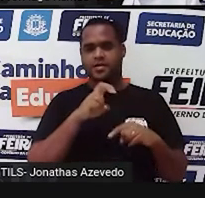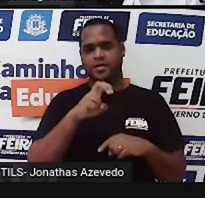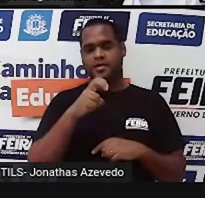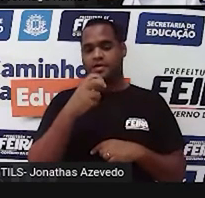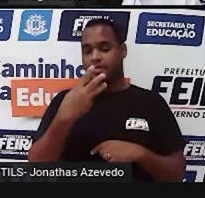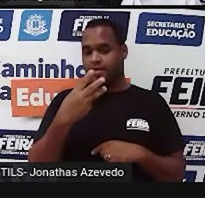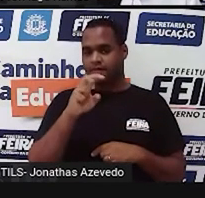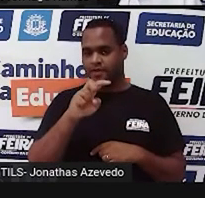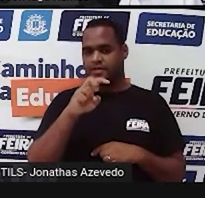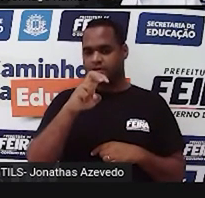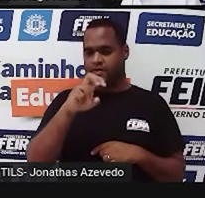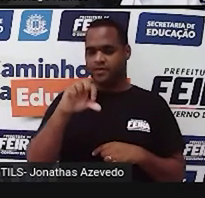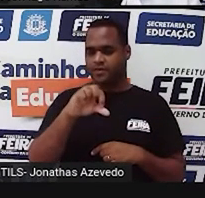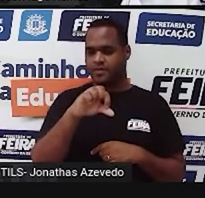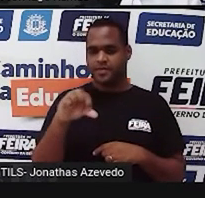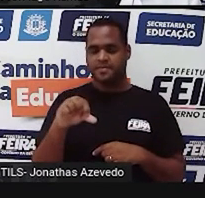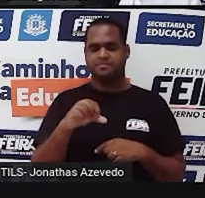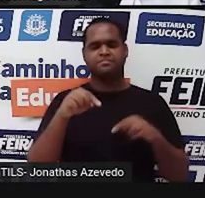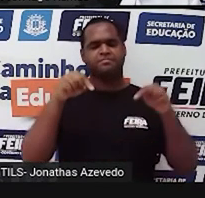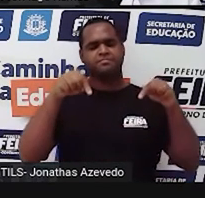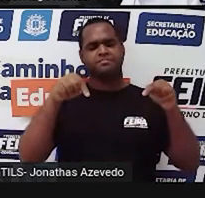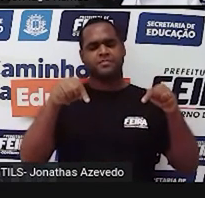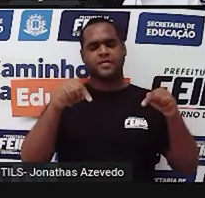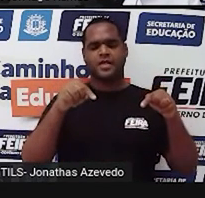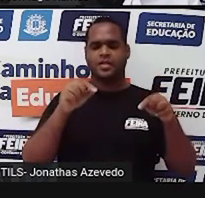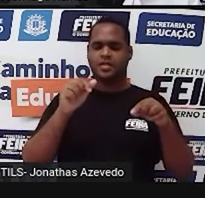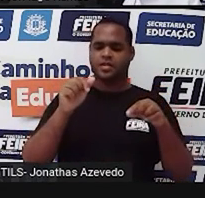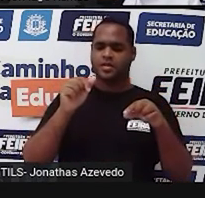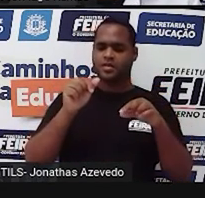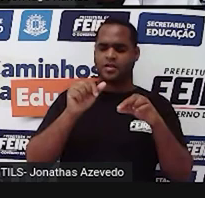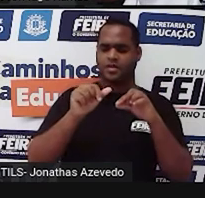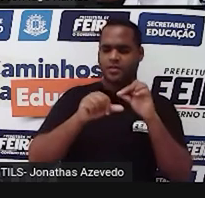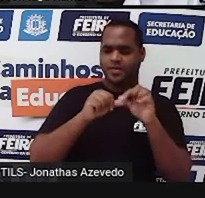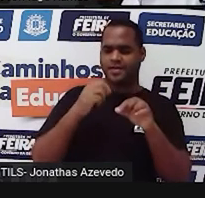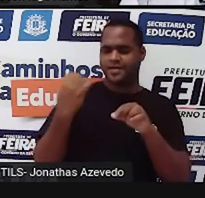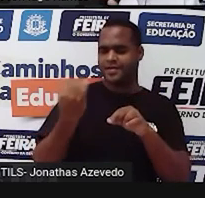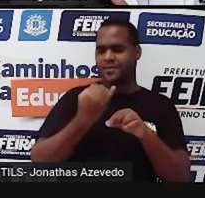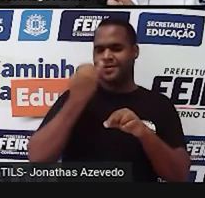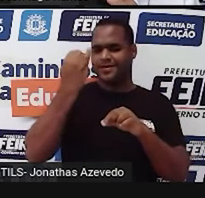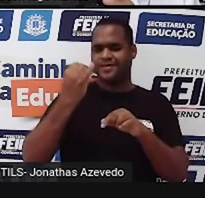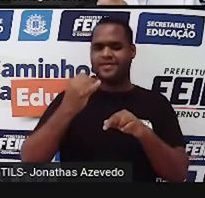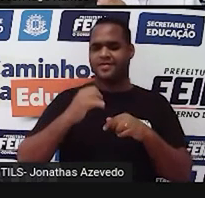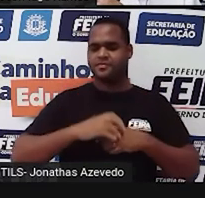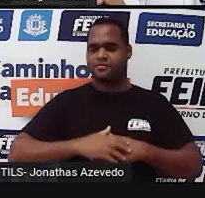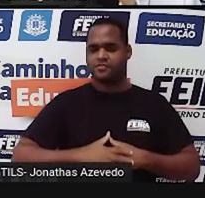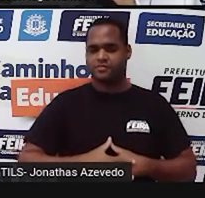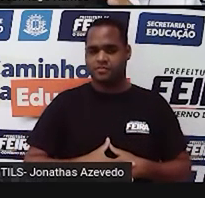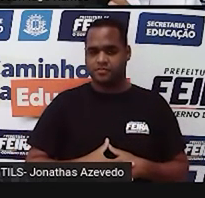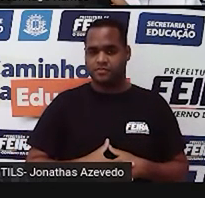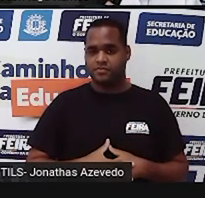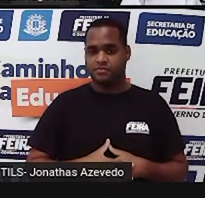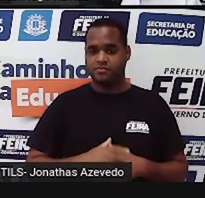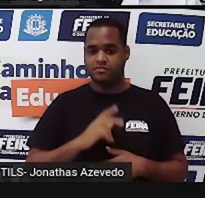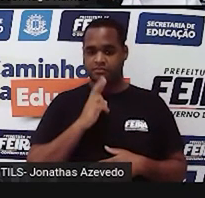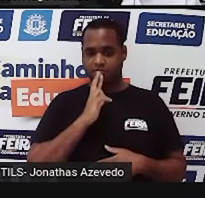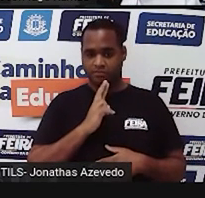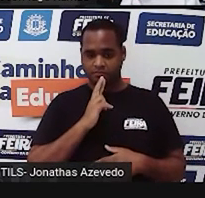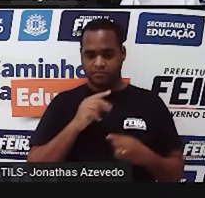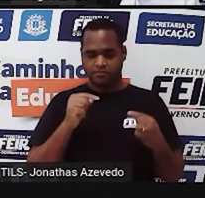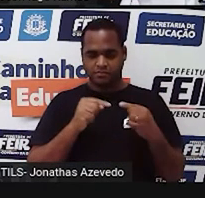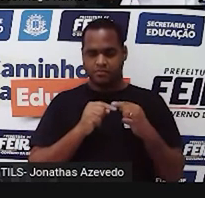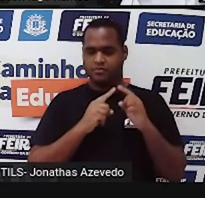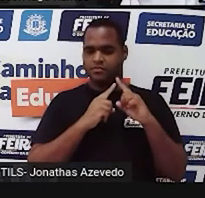,99. E aqui não vai nos interessar o resultado dessa